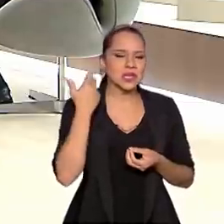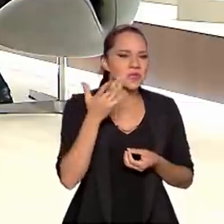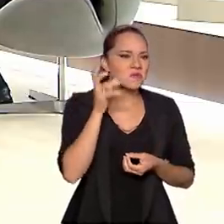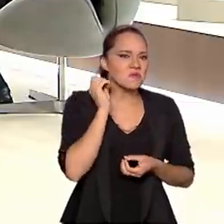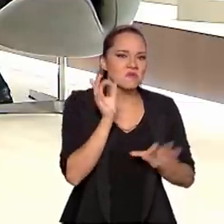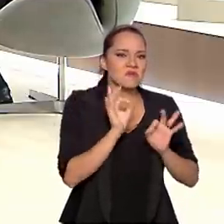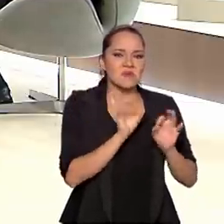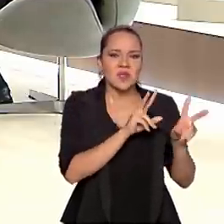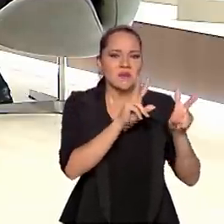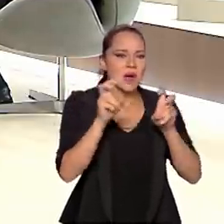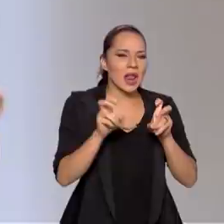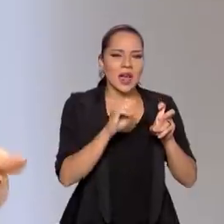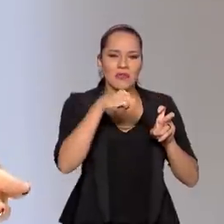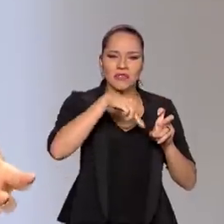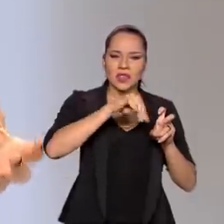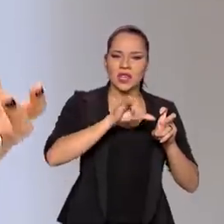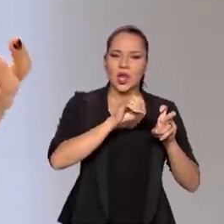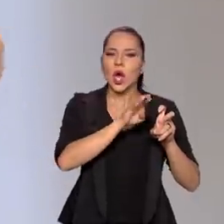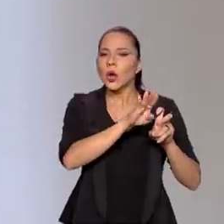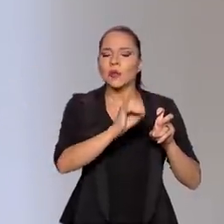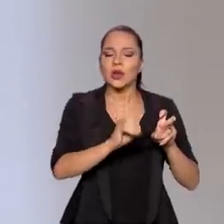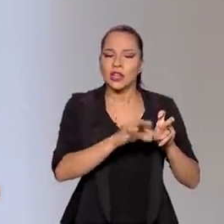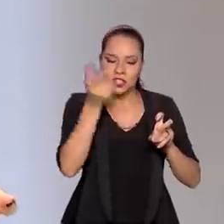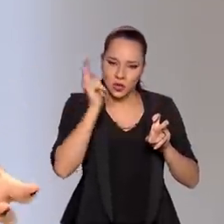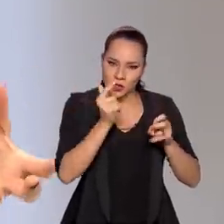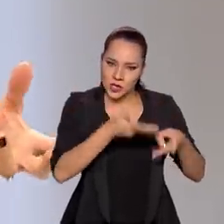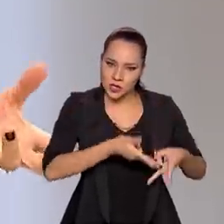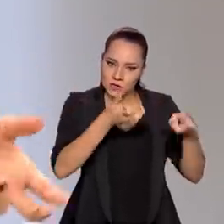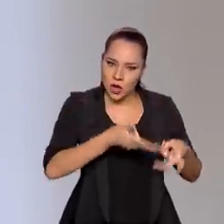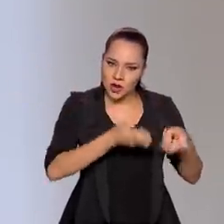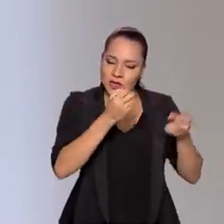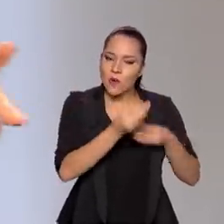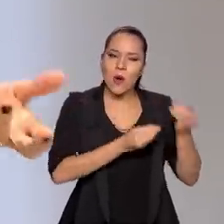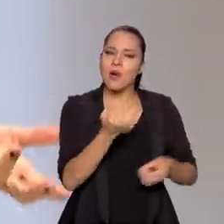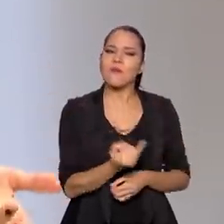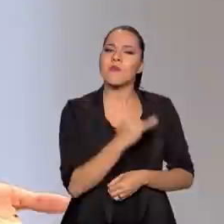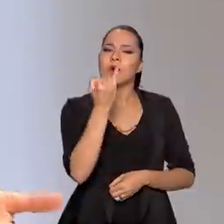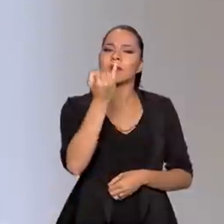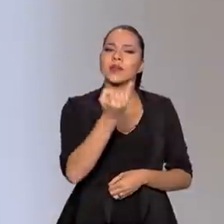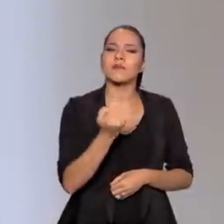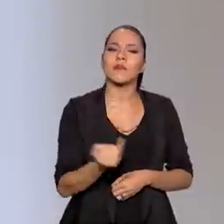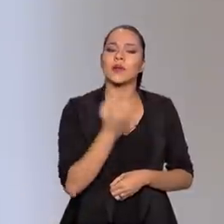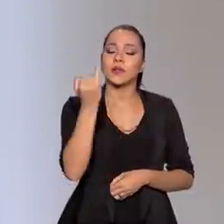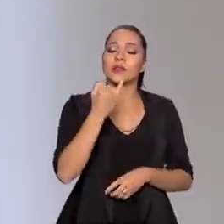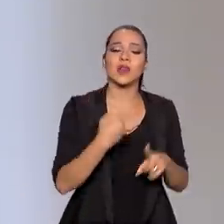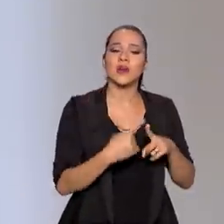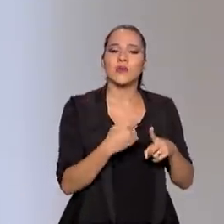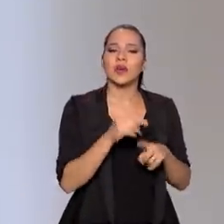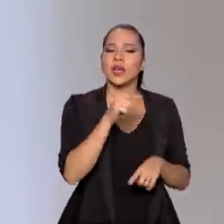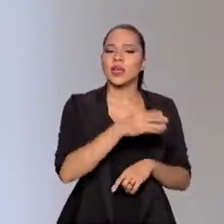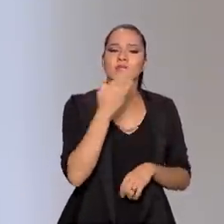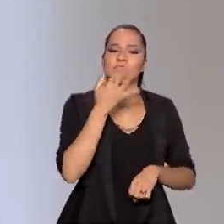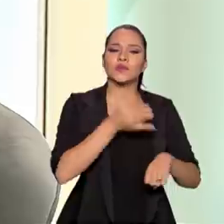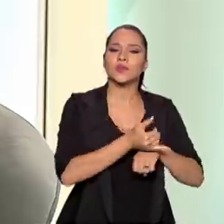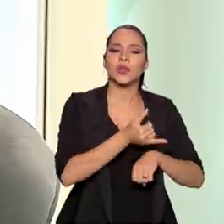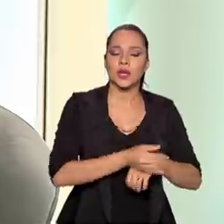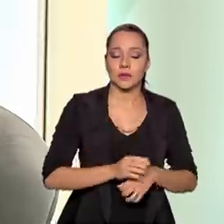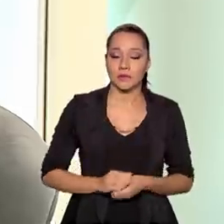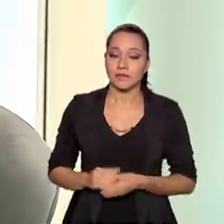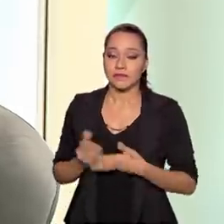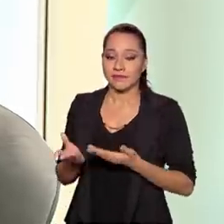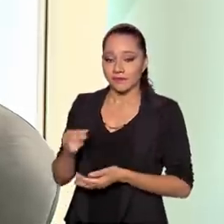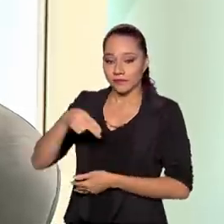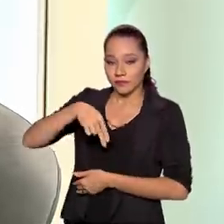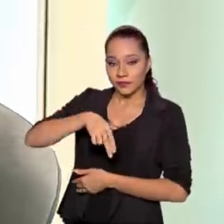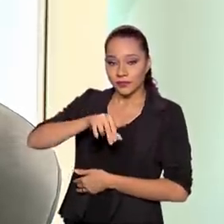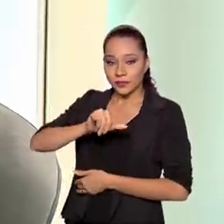antes do presidente. Estamos conseguindo essa exploração, qual a importância do nióbio? Por que o destaque para esse mineral? O nióbio é o que